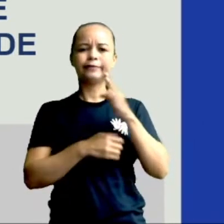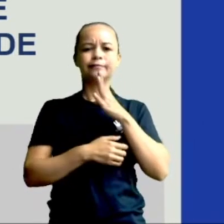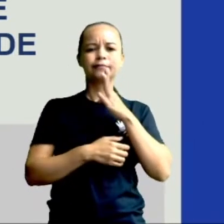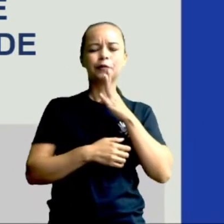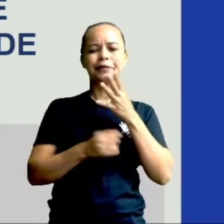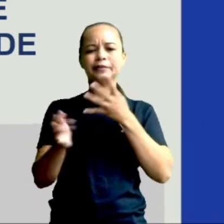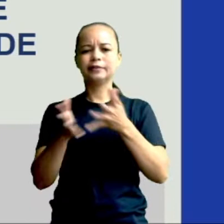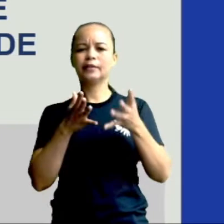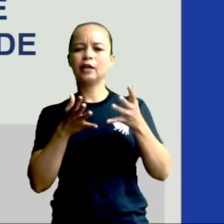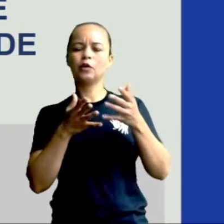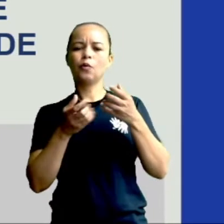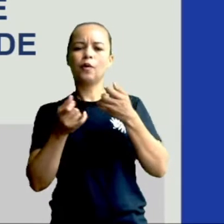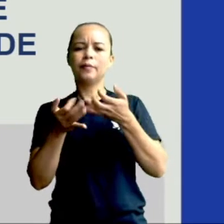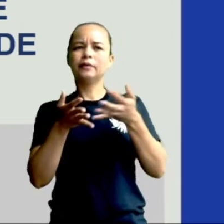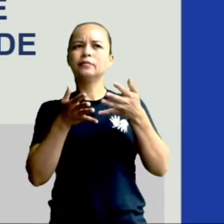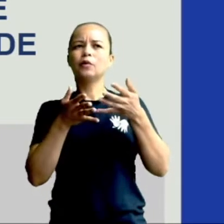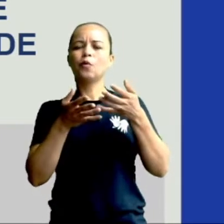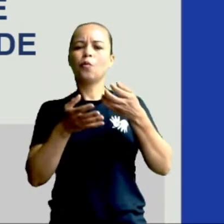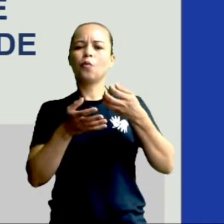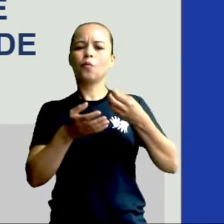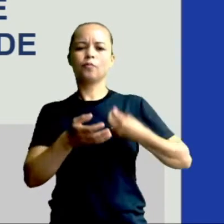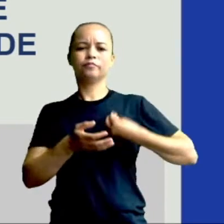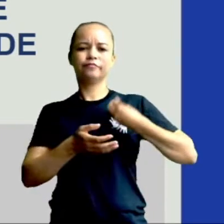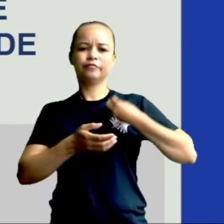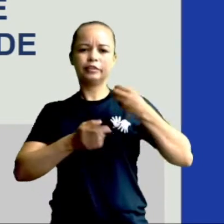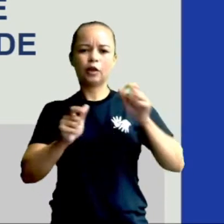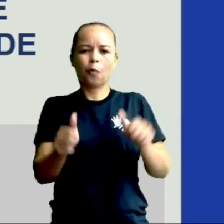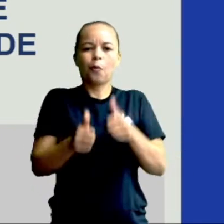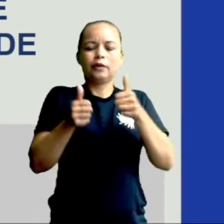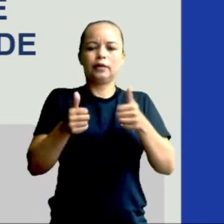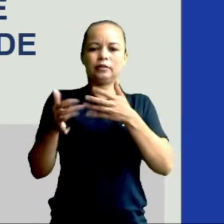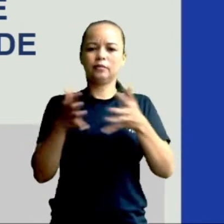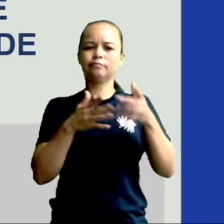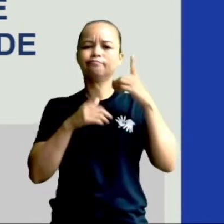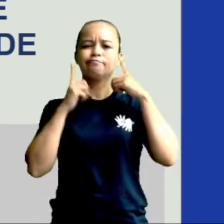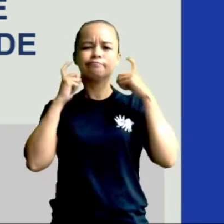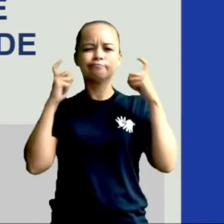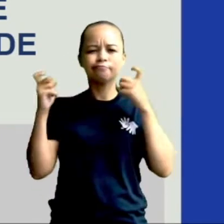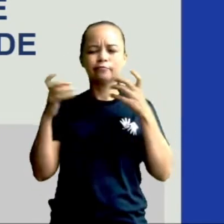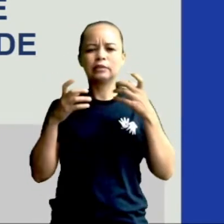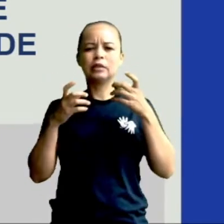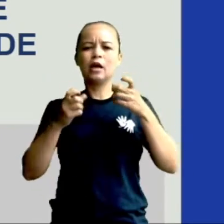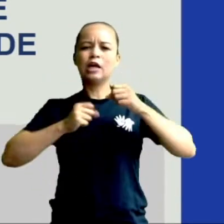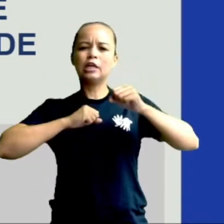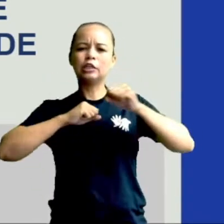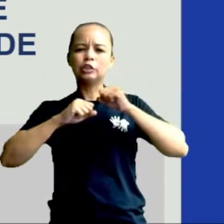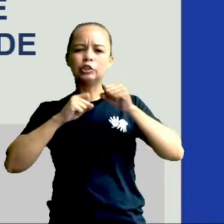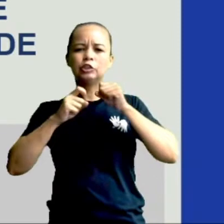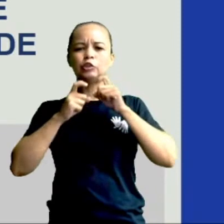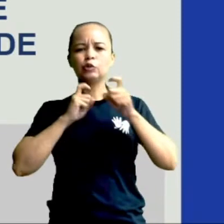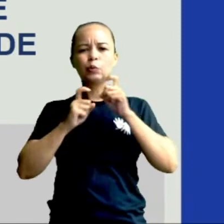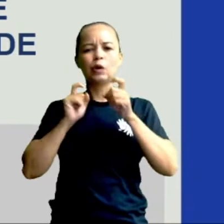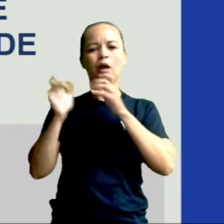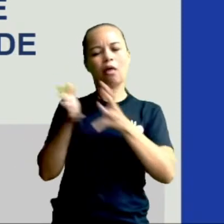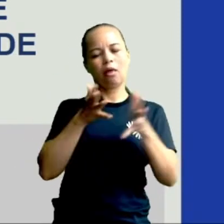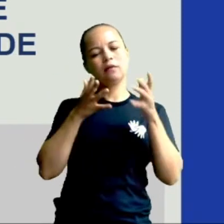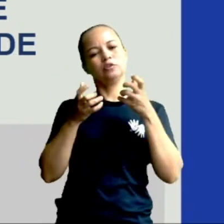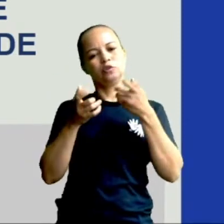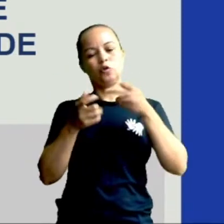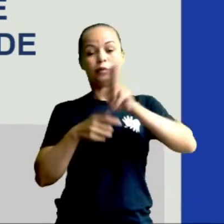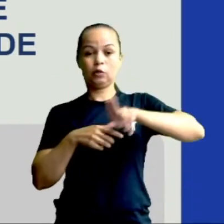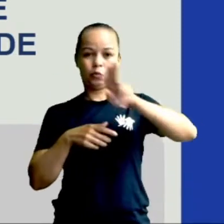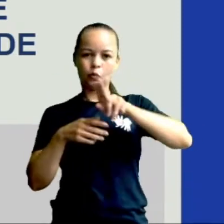qualidade de vida no que se refere à poluição visual e sonora e discutir sobre os riscos do uso excessivo de